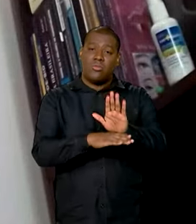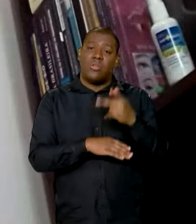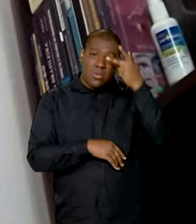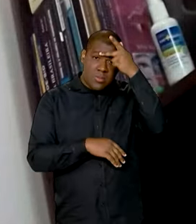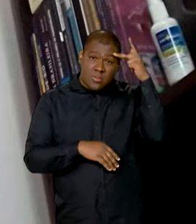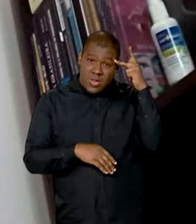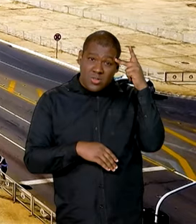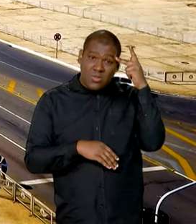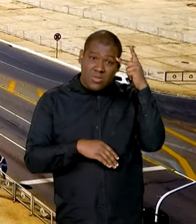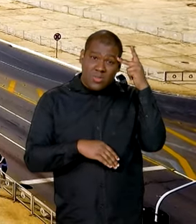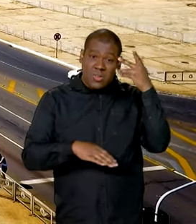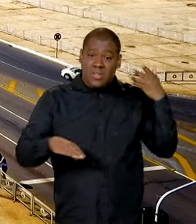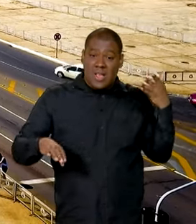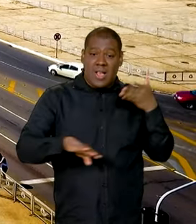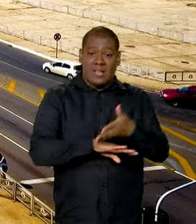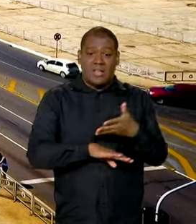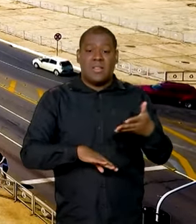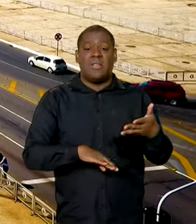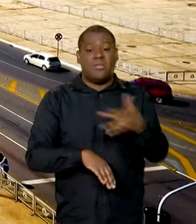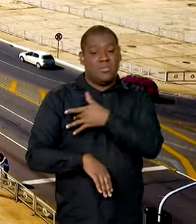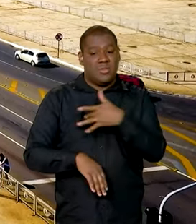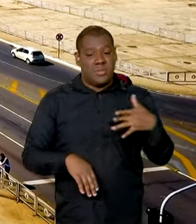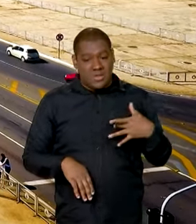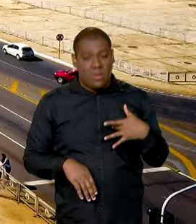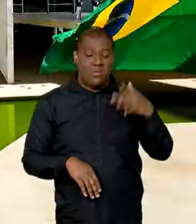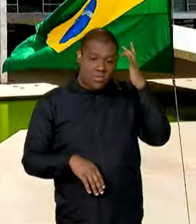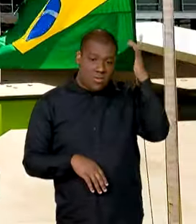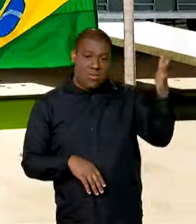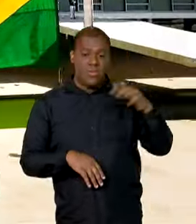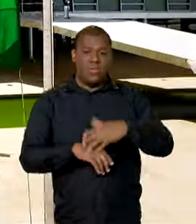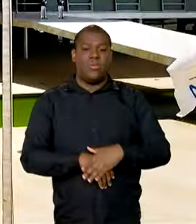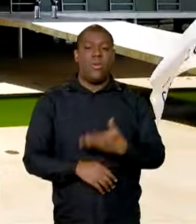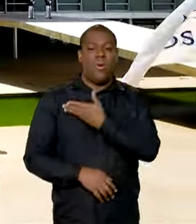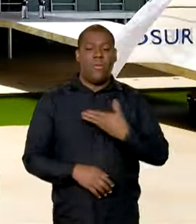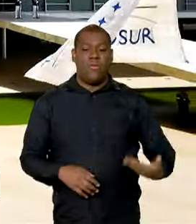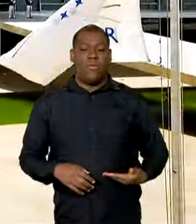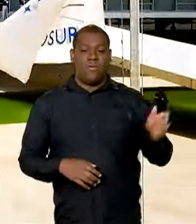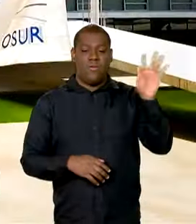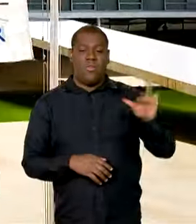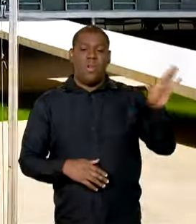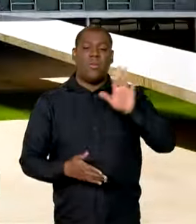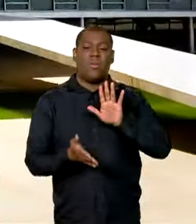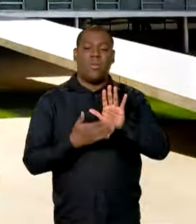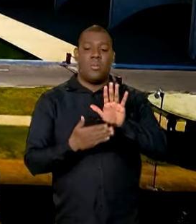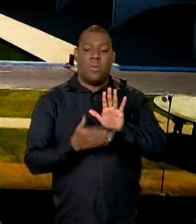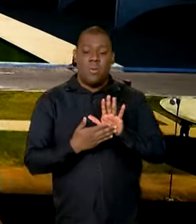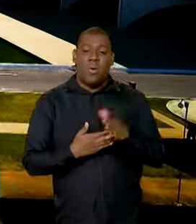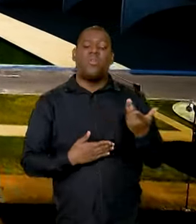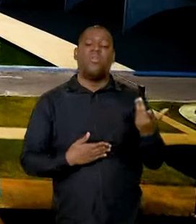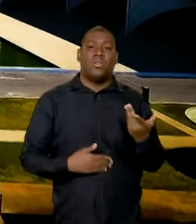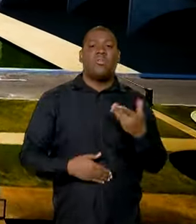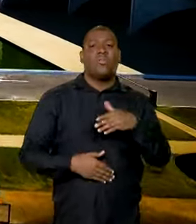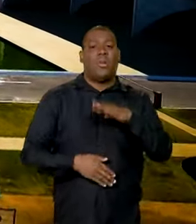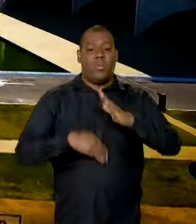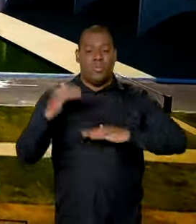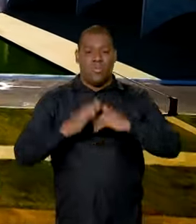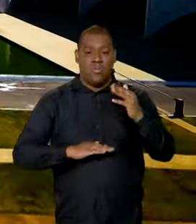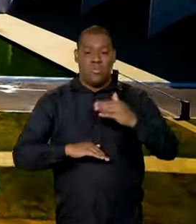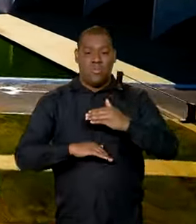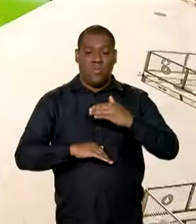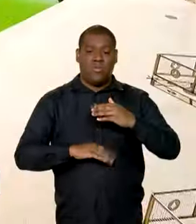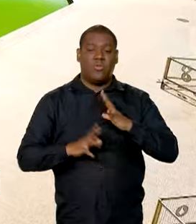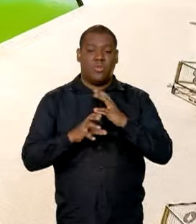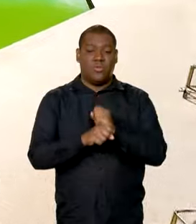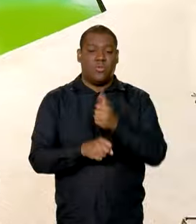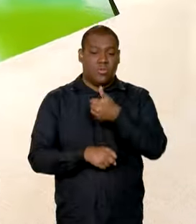saúde mais acessível. A proposta do governo federal inclui ainda 18 profissões que vão contar com a